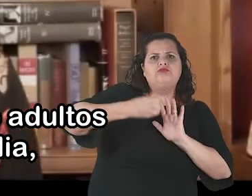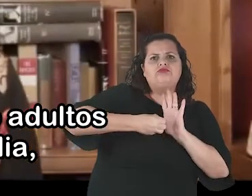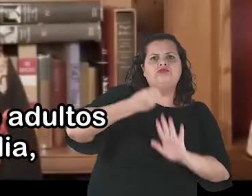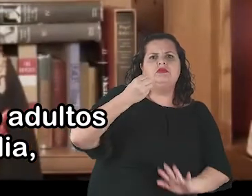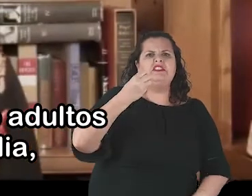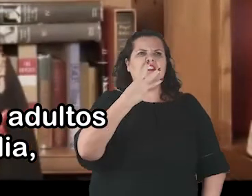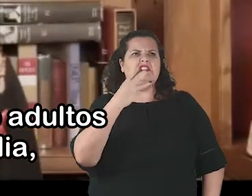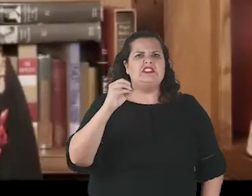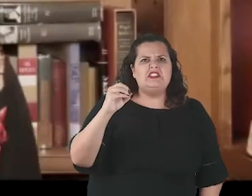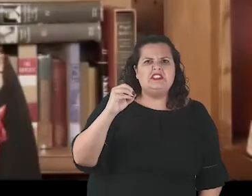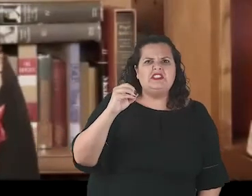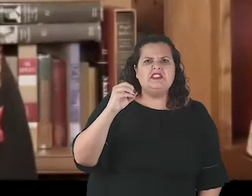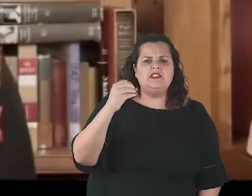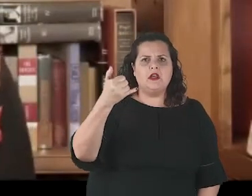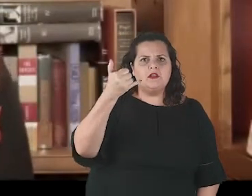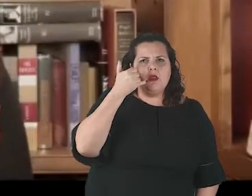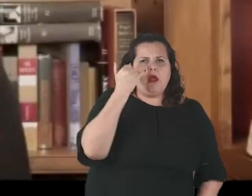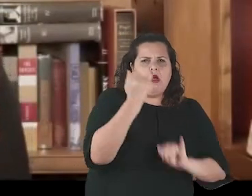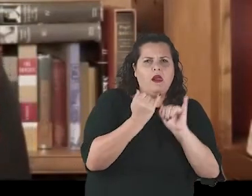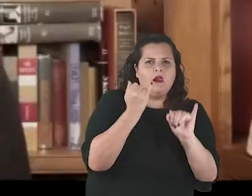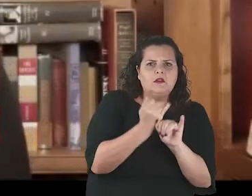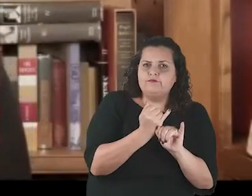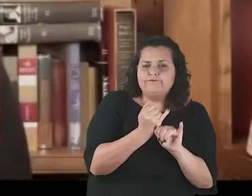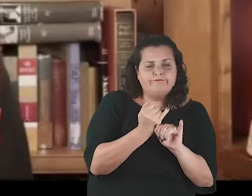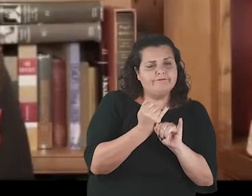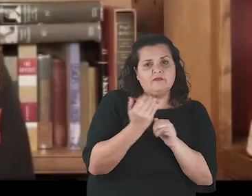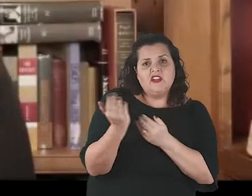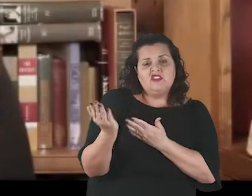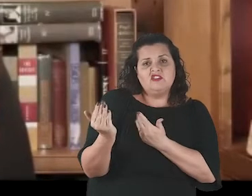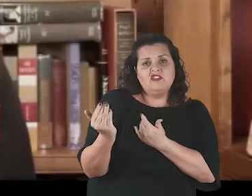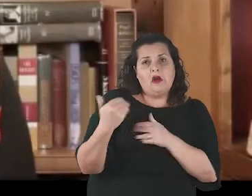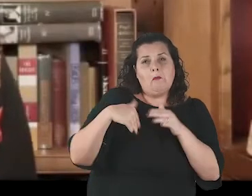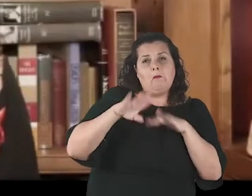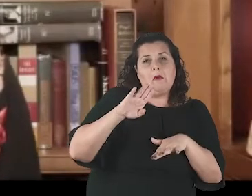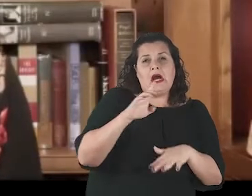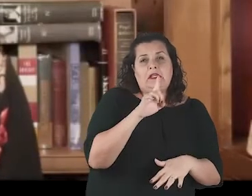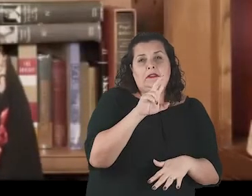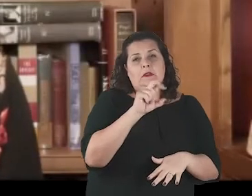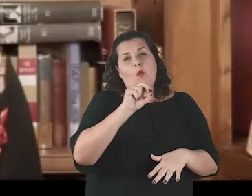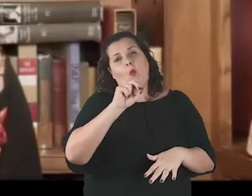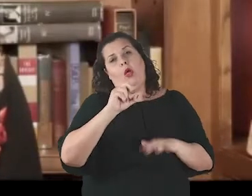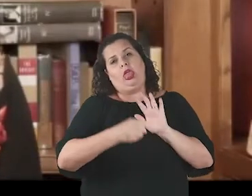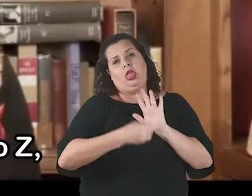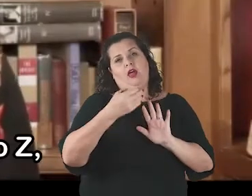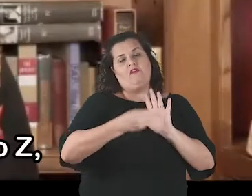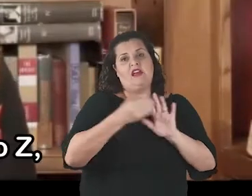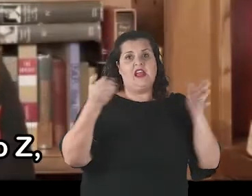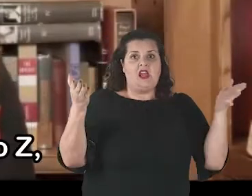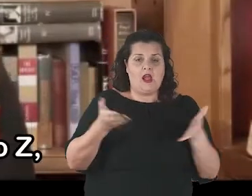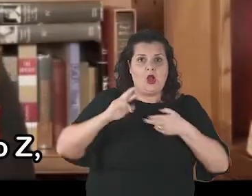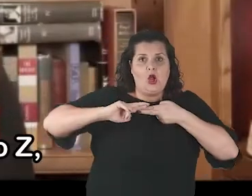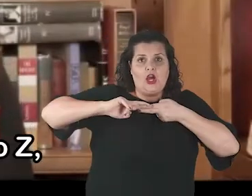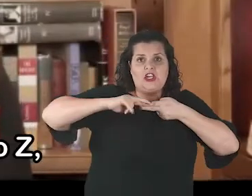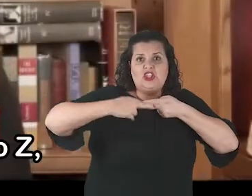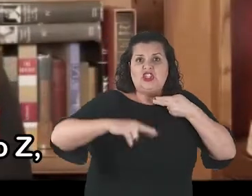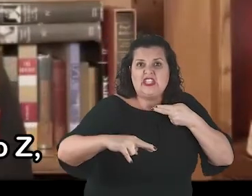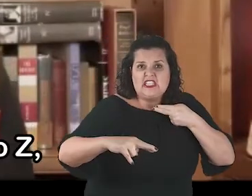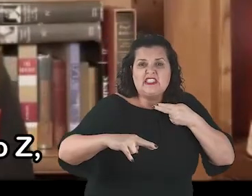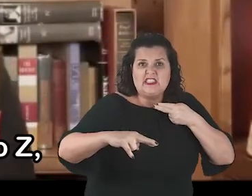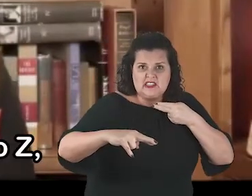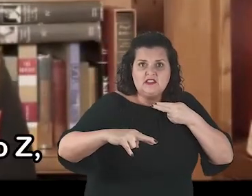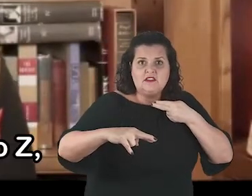adultos checam o celular 30 vezes ao dia, os milênios fazem isso 150 vezes ao dia.